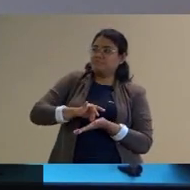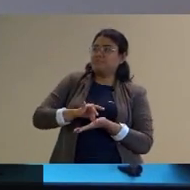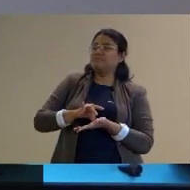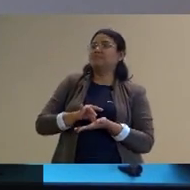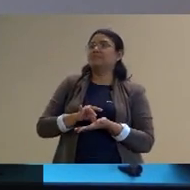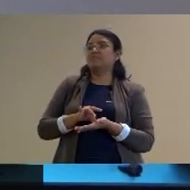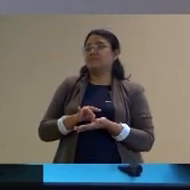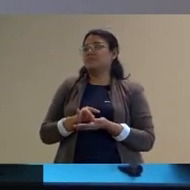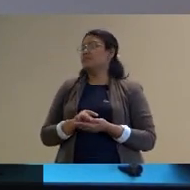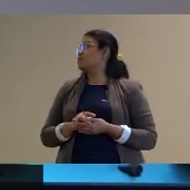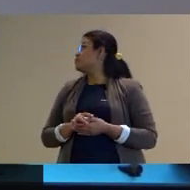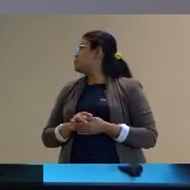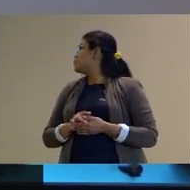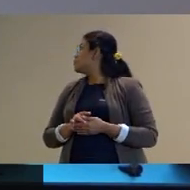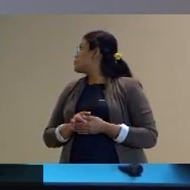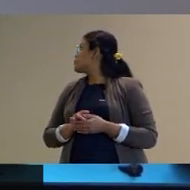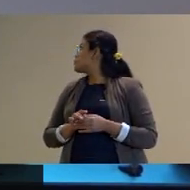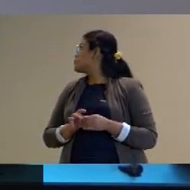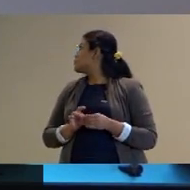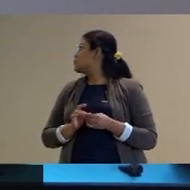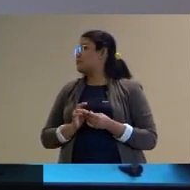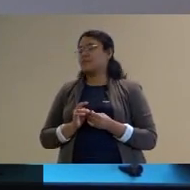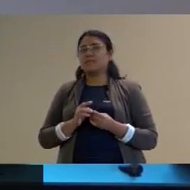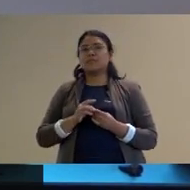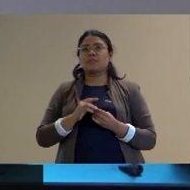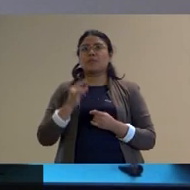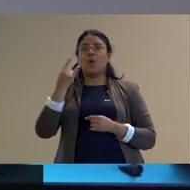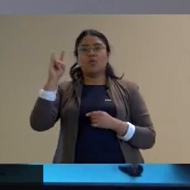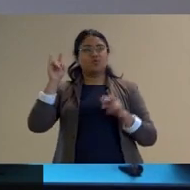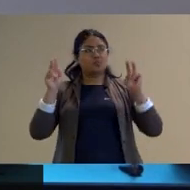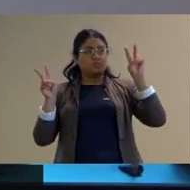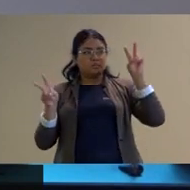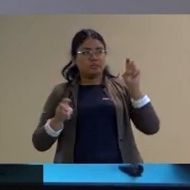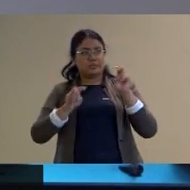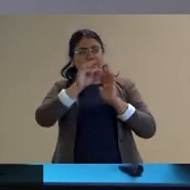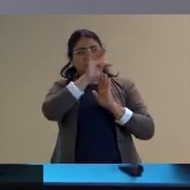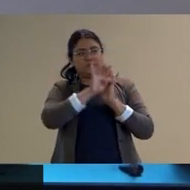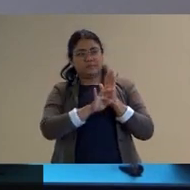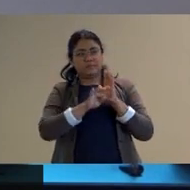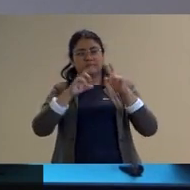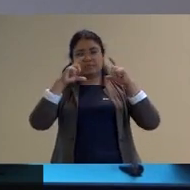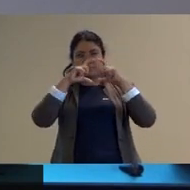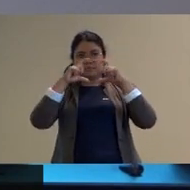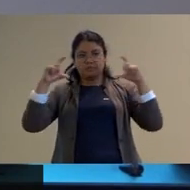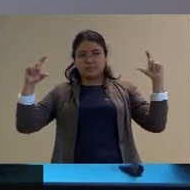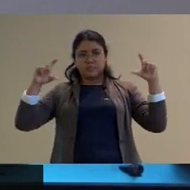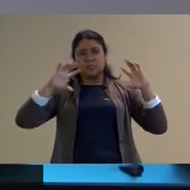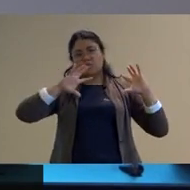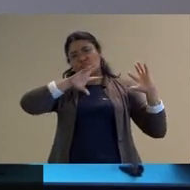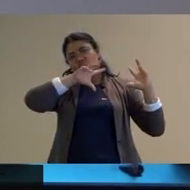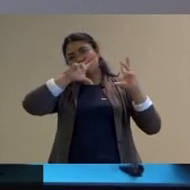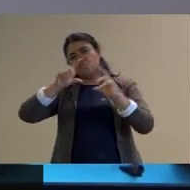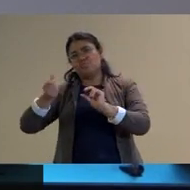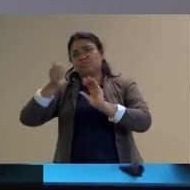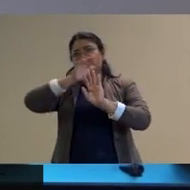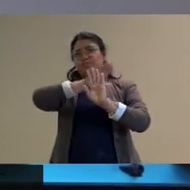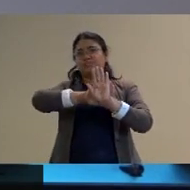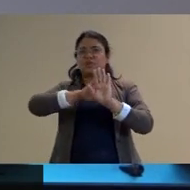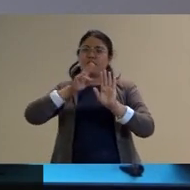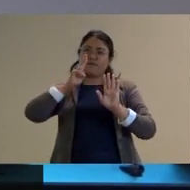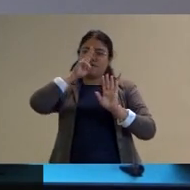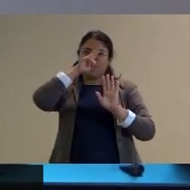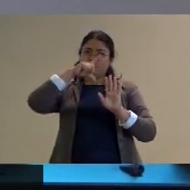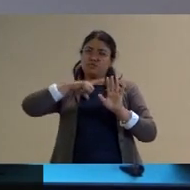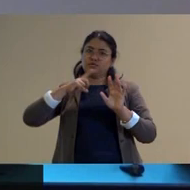vou ler essa última passagem que tem a ver com toda a potência que está colocada na